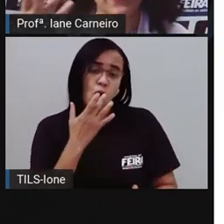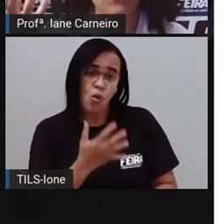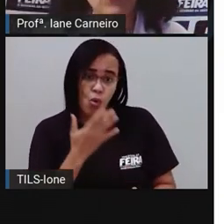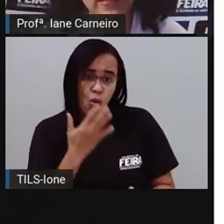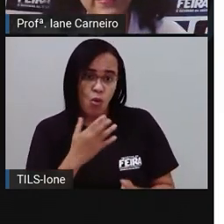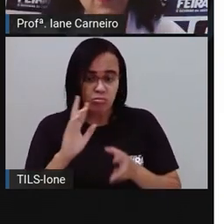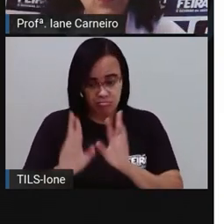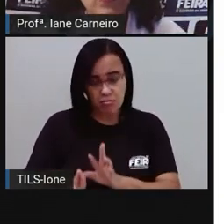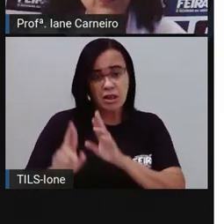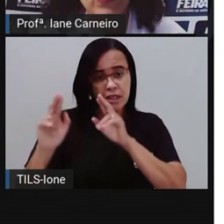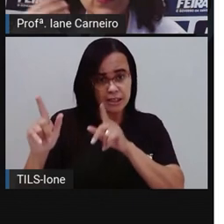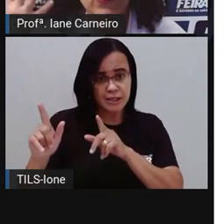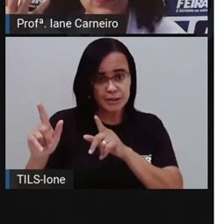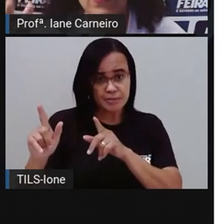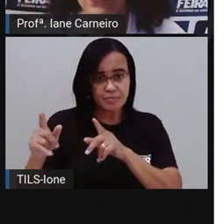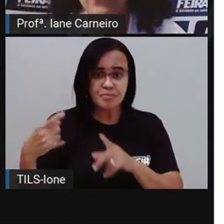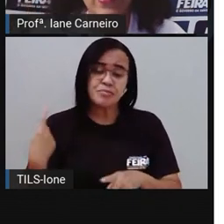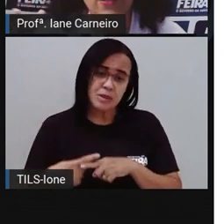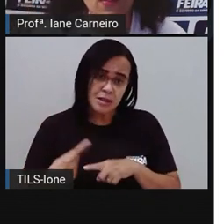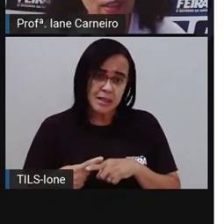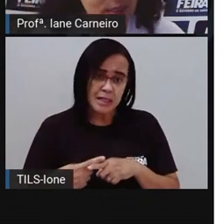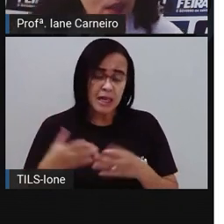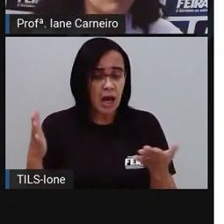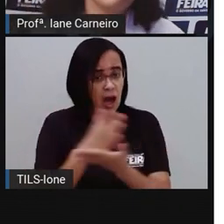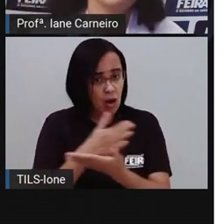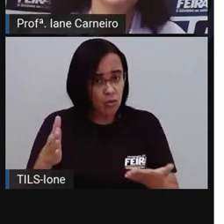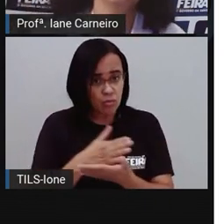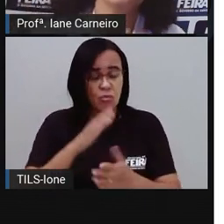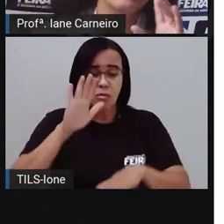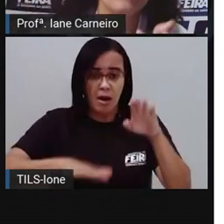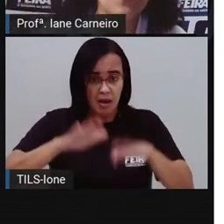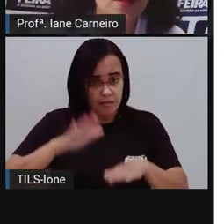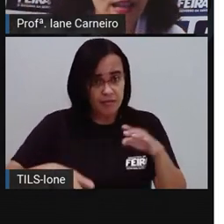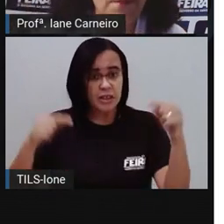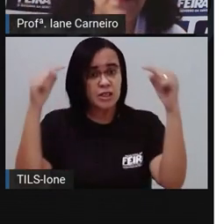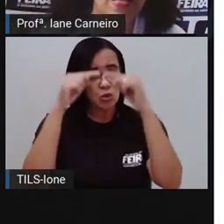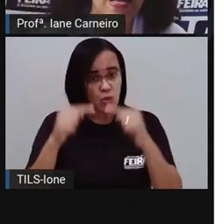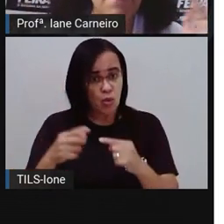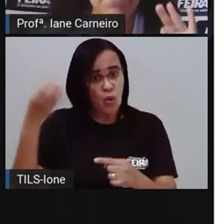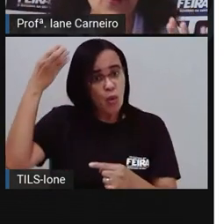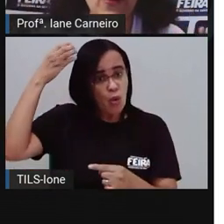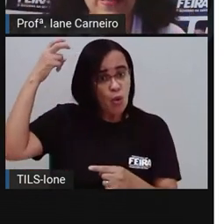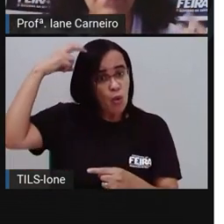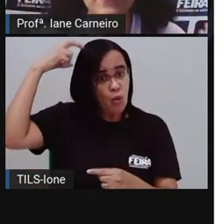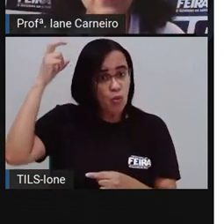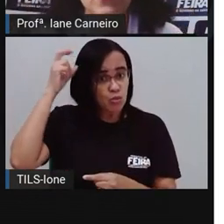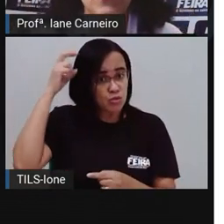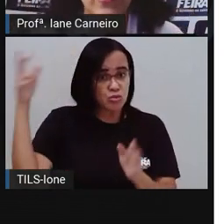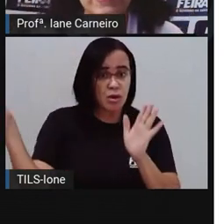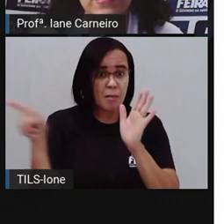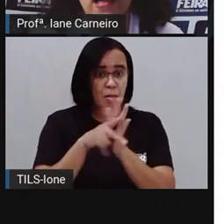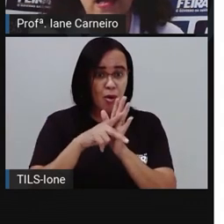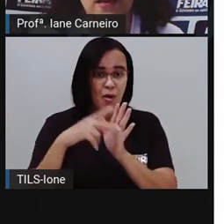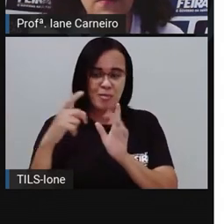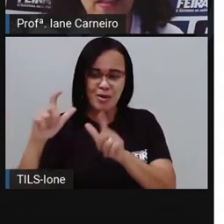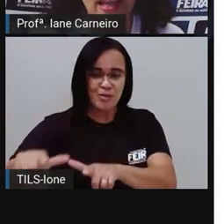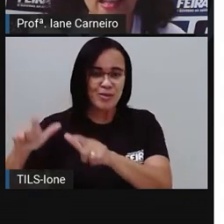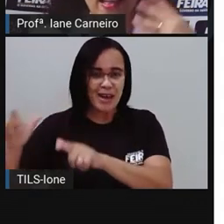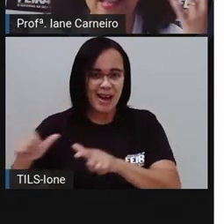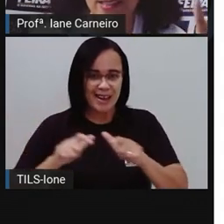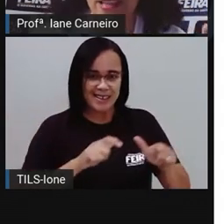cor vai ter uma definição, né? Então, vamos lá? A Pró pesquisou essas